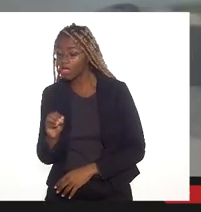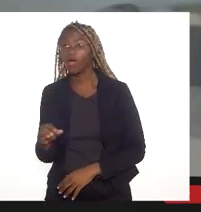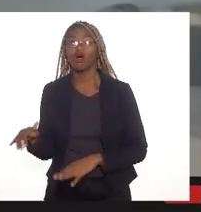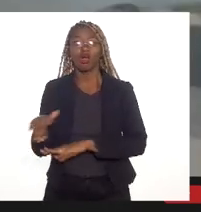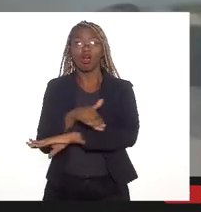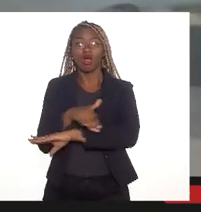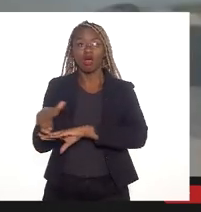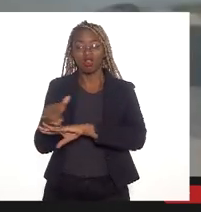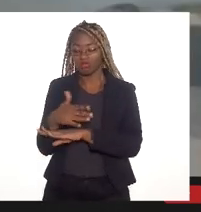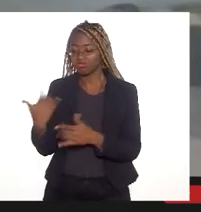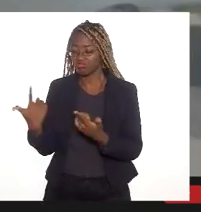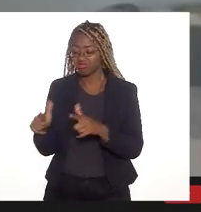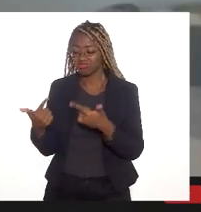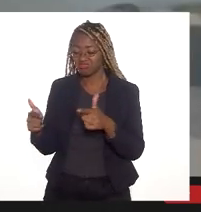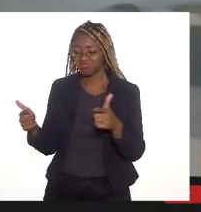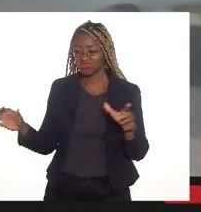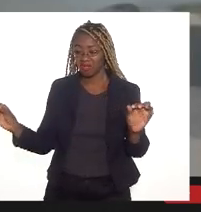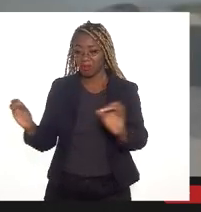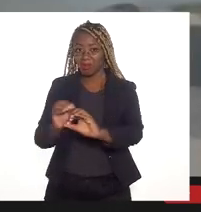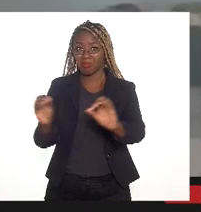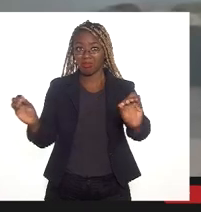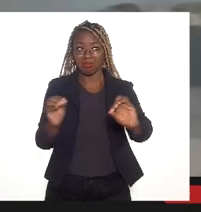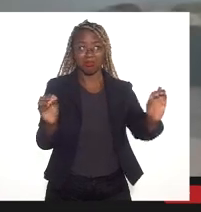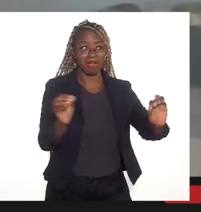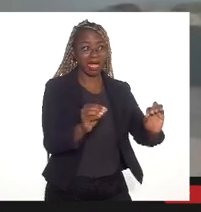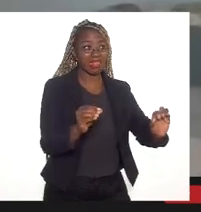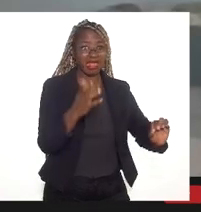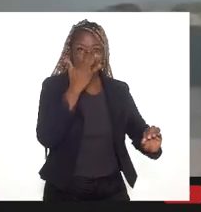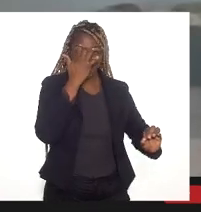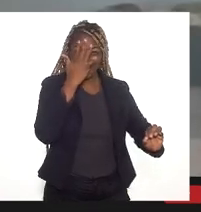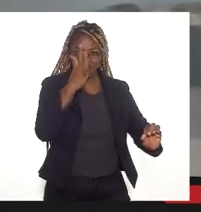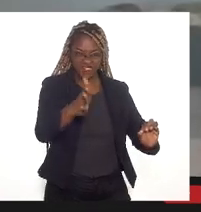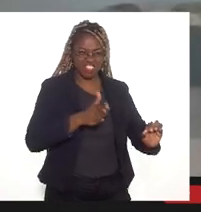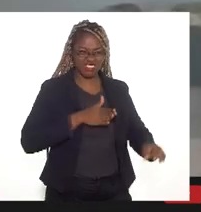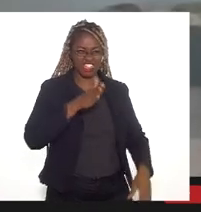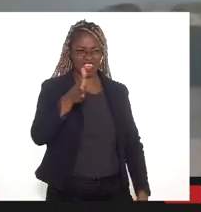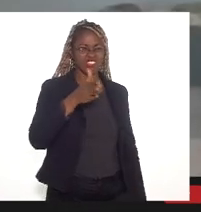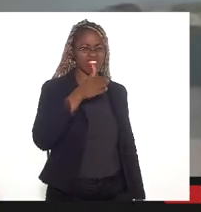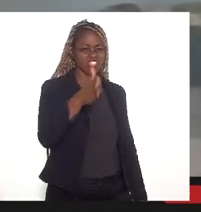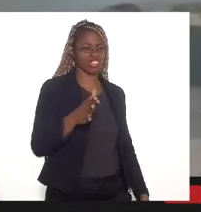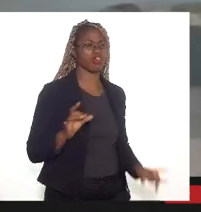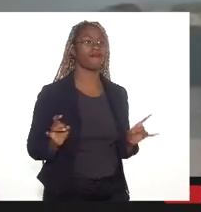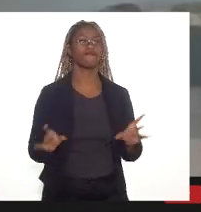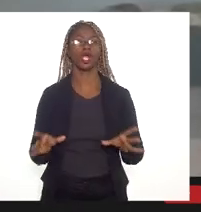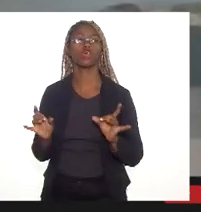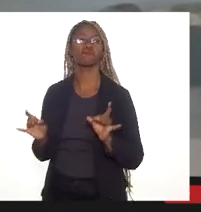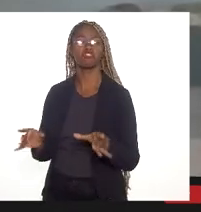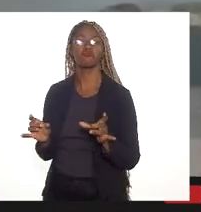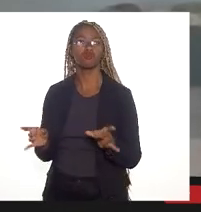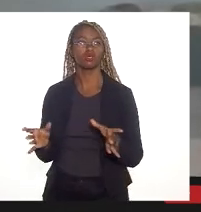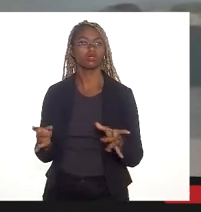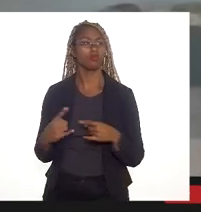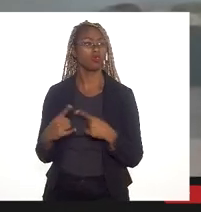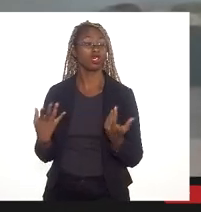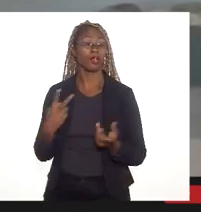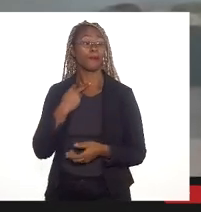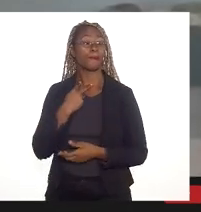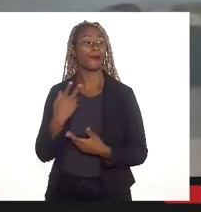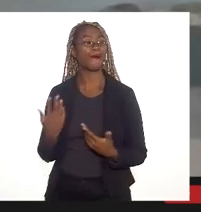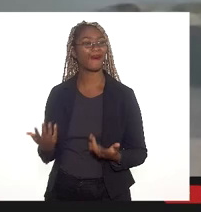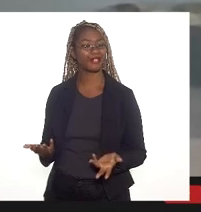que vai ter fácil acesso para você poder fazer um empreendimento comercial. Por que não fazê-lo?